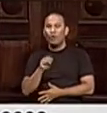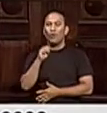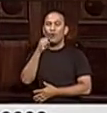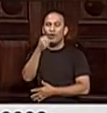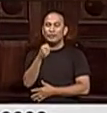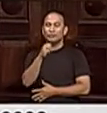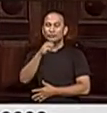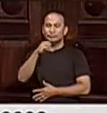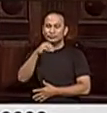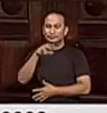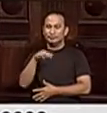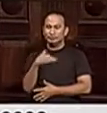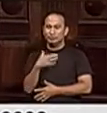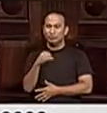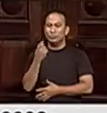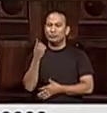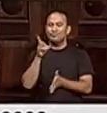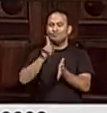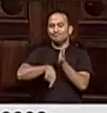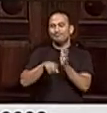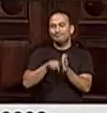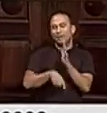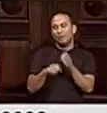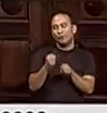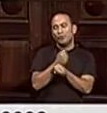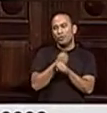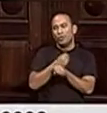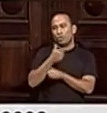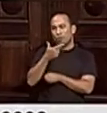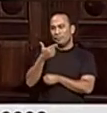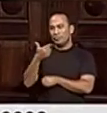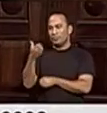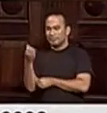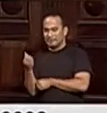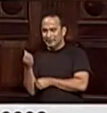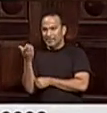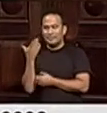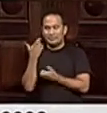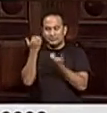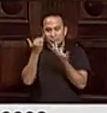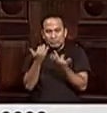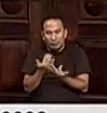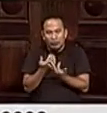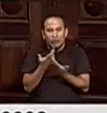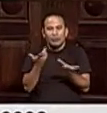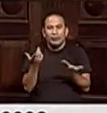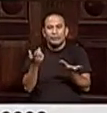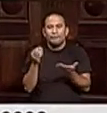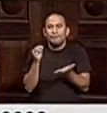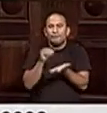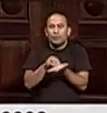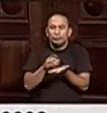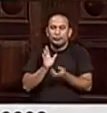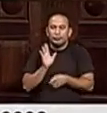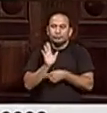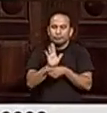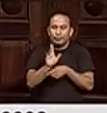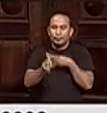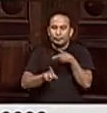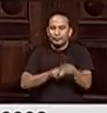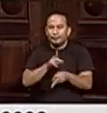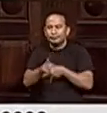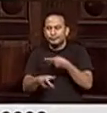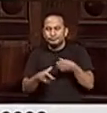atendimentos a menos do que no ano de 2016. Isso significa população sem atendimento numa área